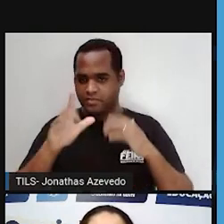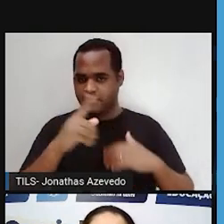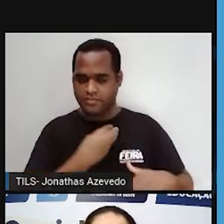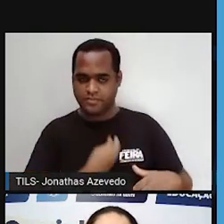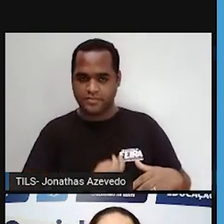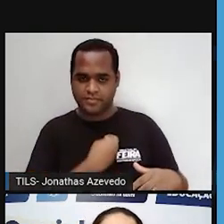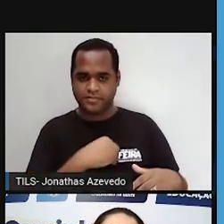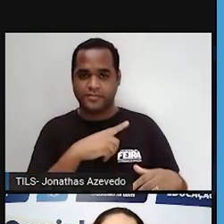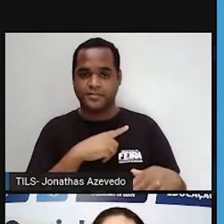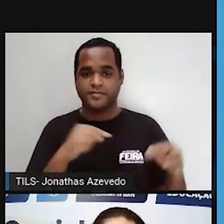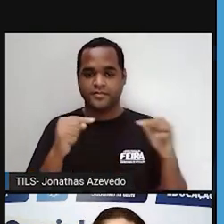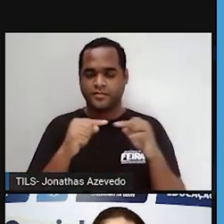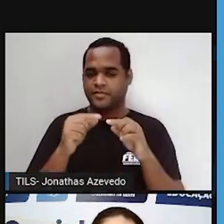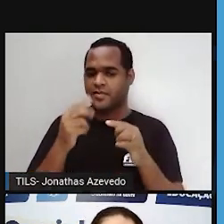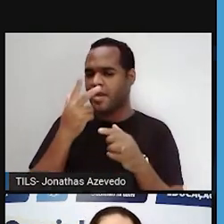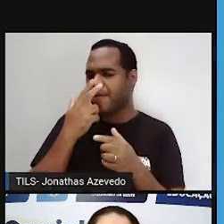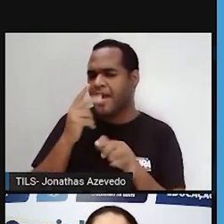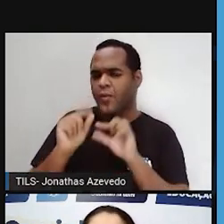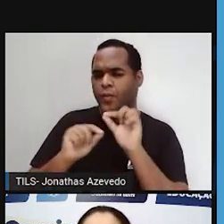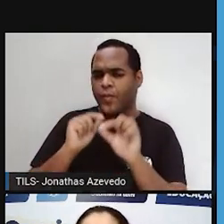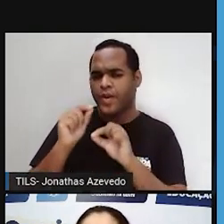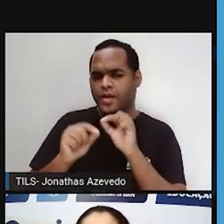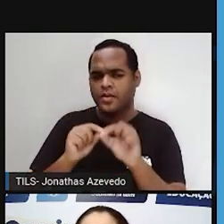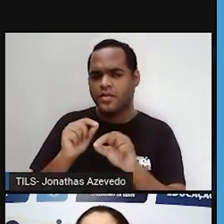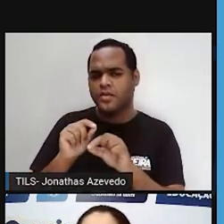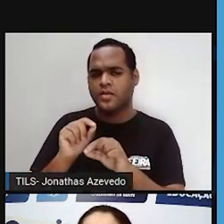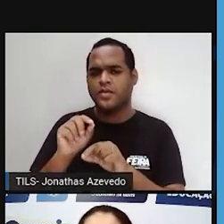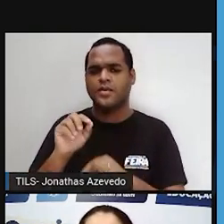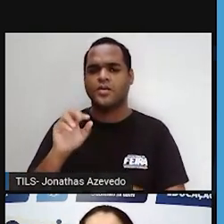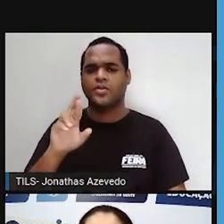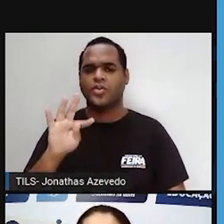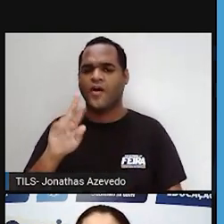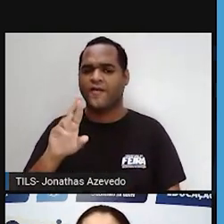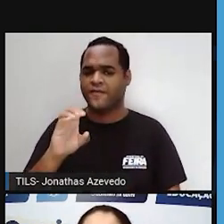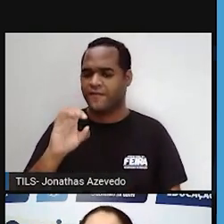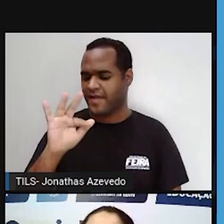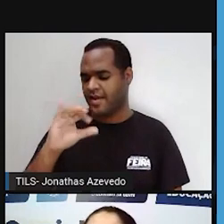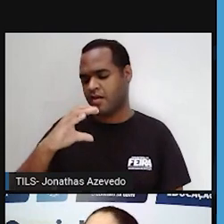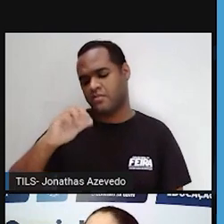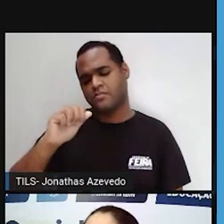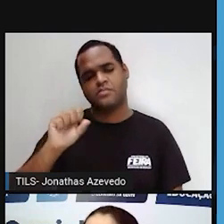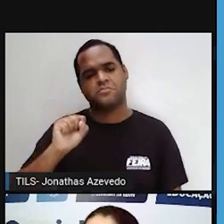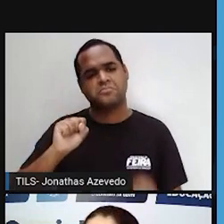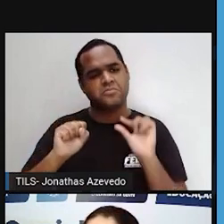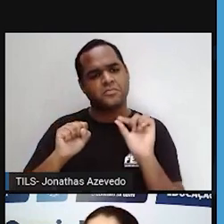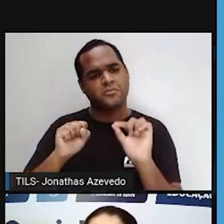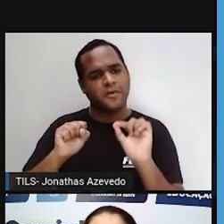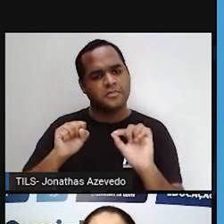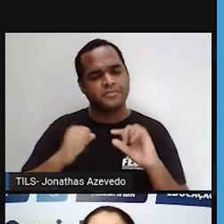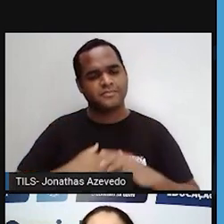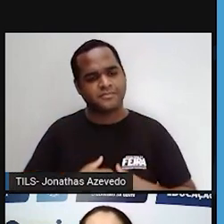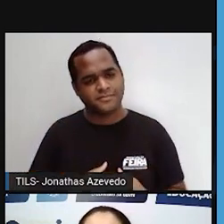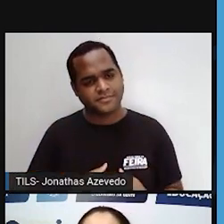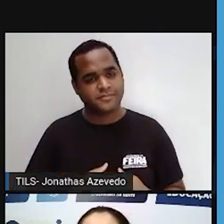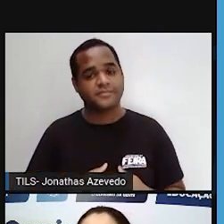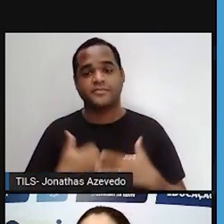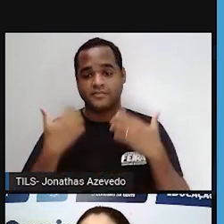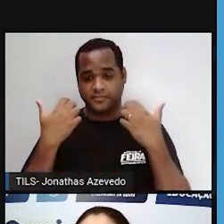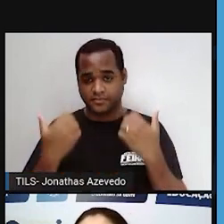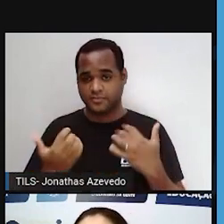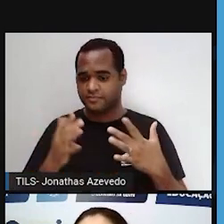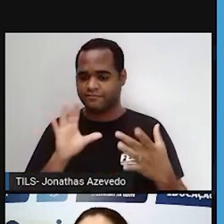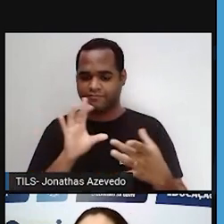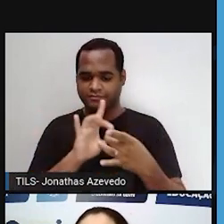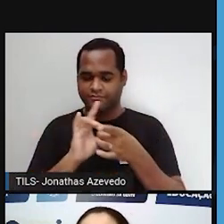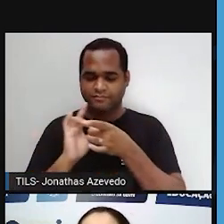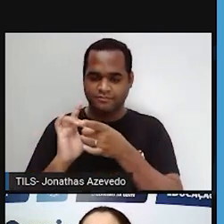a gente chama de relações tróficas. E vocês devem estar se perguntando, que palavra difícil, o que é relações tróficas? Então, quando a gente fala de relações